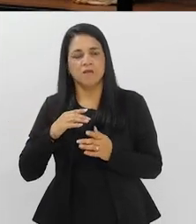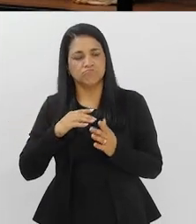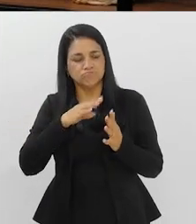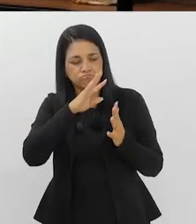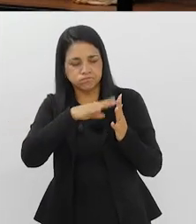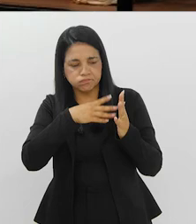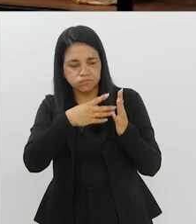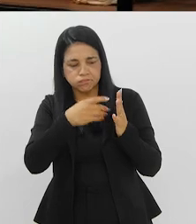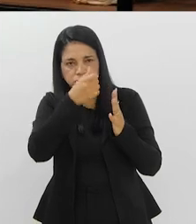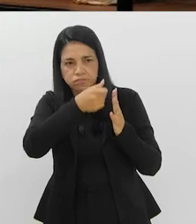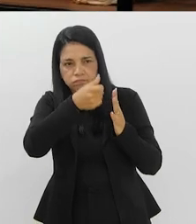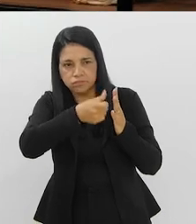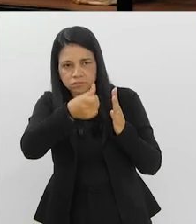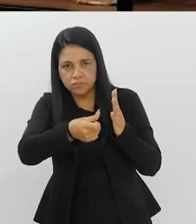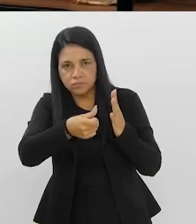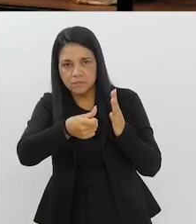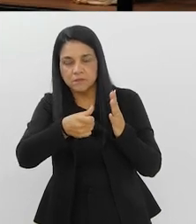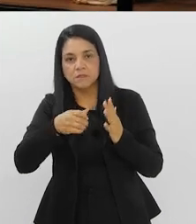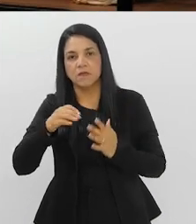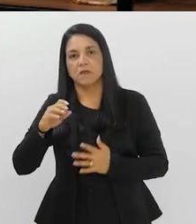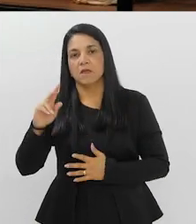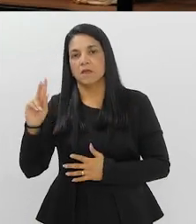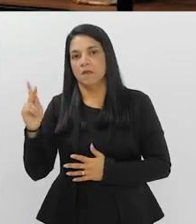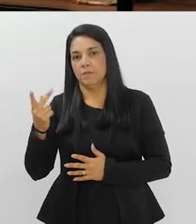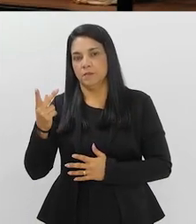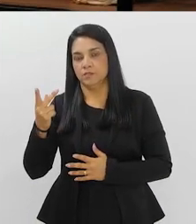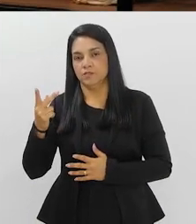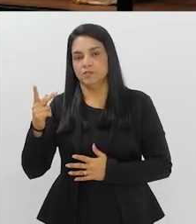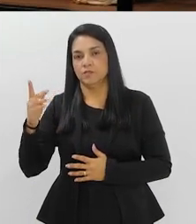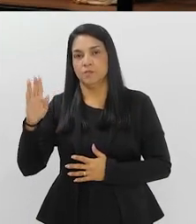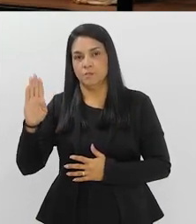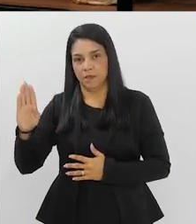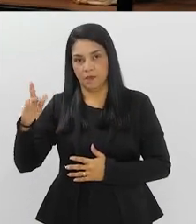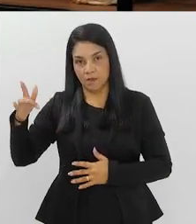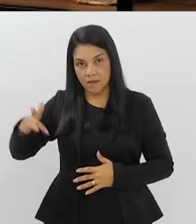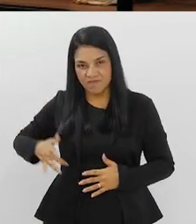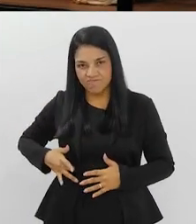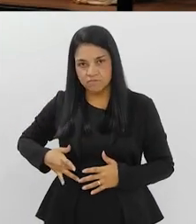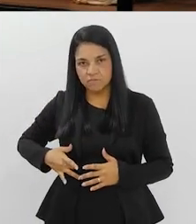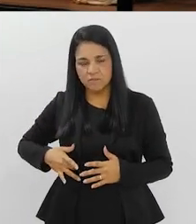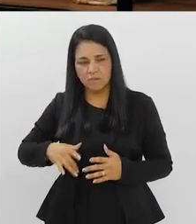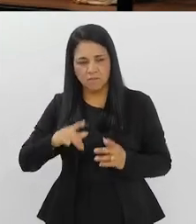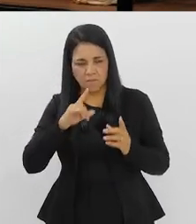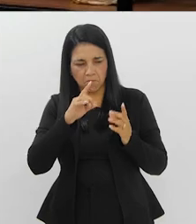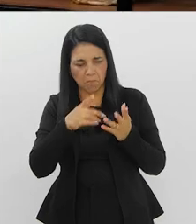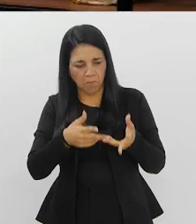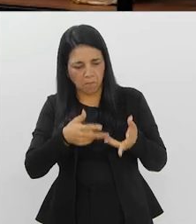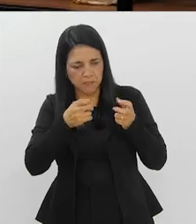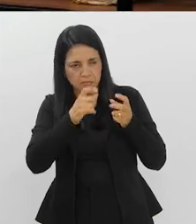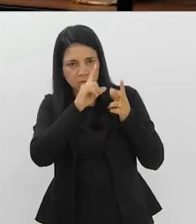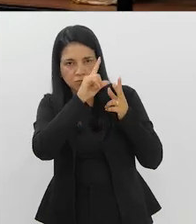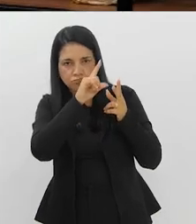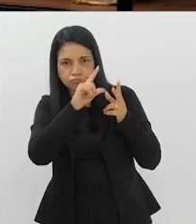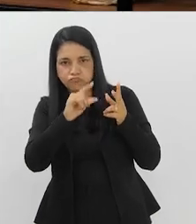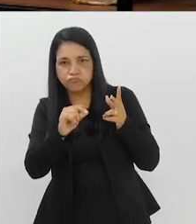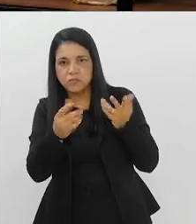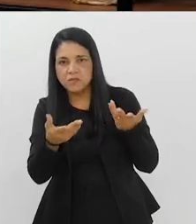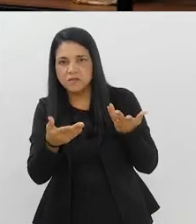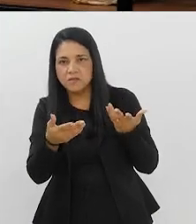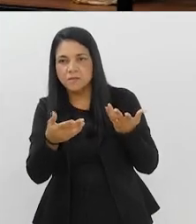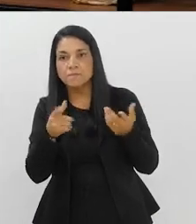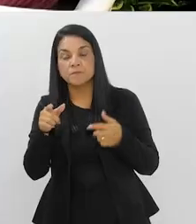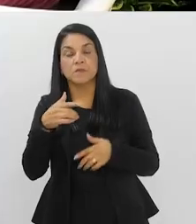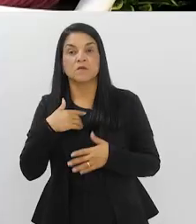das próximas doses da hepatite B, você vê que ela reduz um pouco, né? Agora, o Ministério da